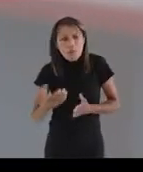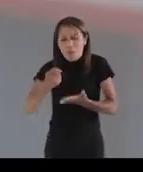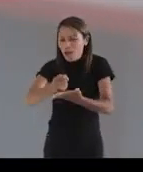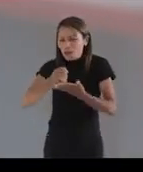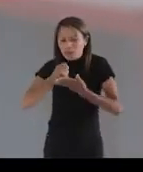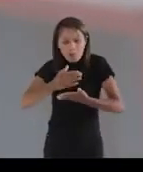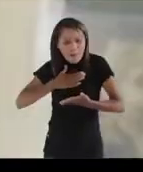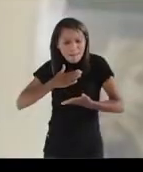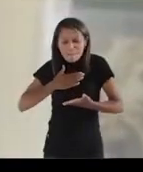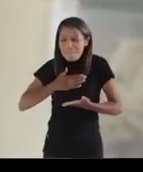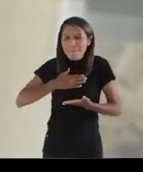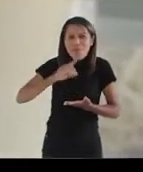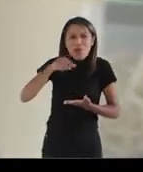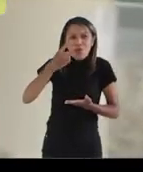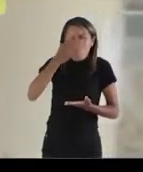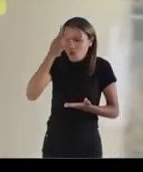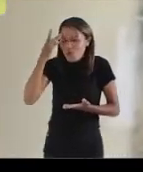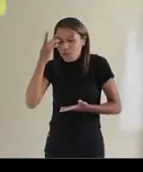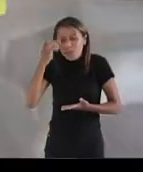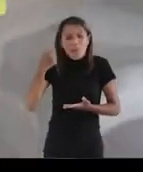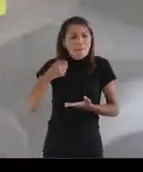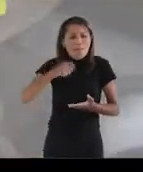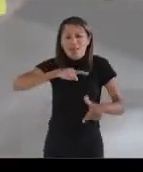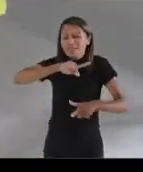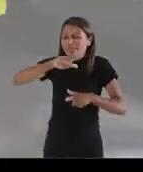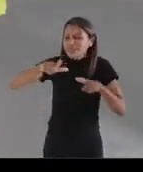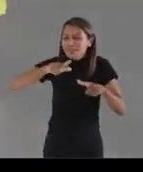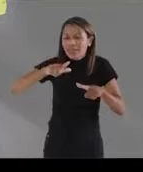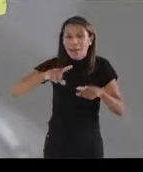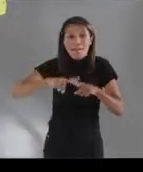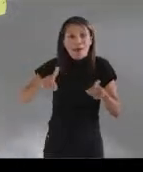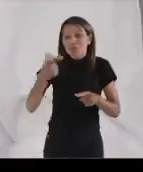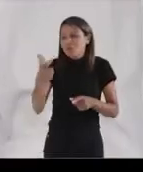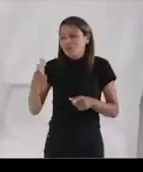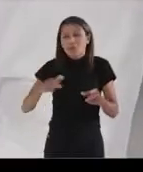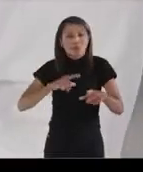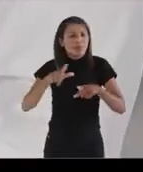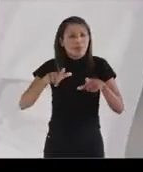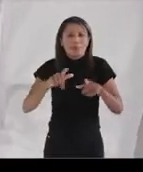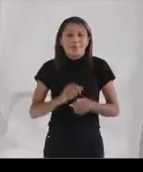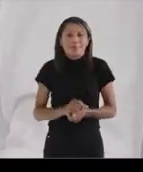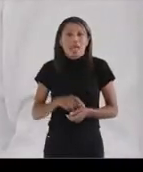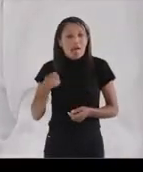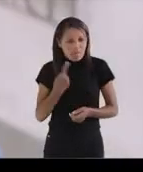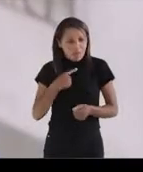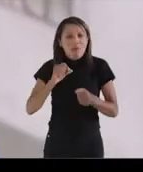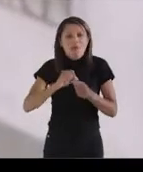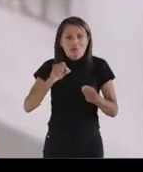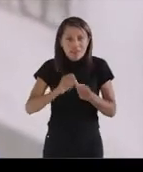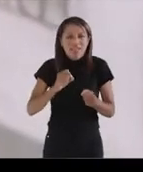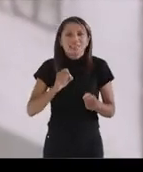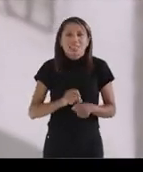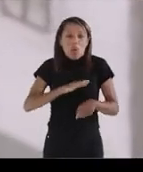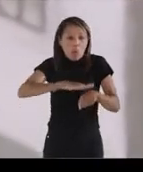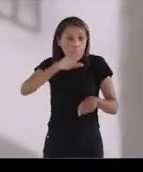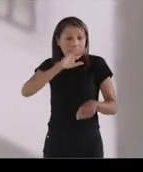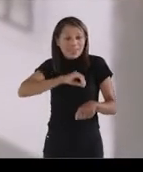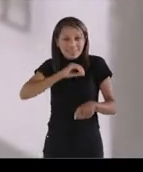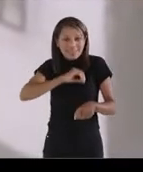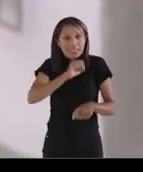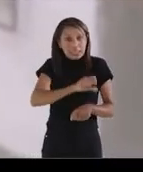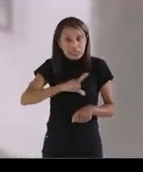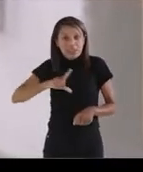a mim, mas muitas pessoas que precisam trabalhar e não tinha como trabalhar. Vamos fazer o Mais Renda São Luís,